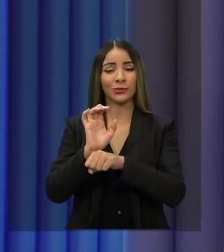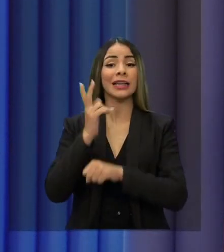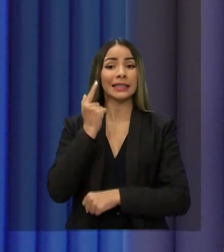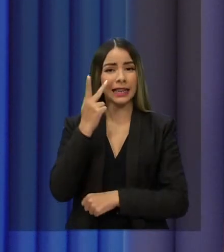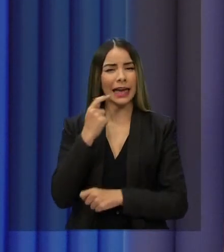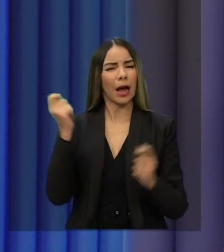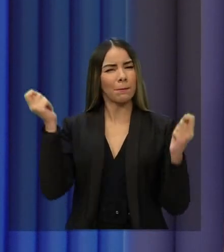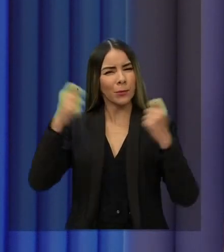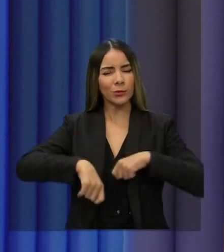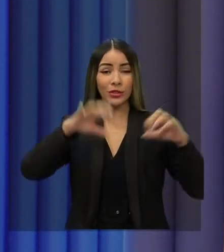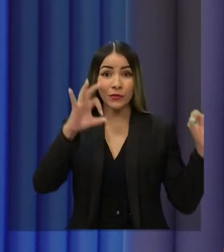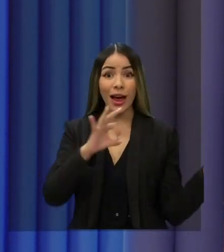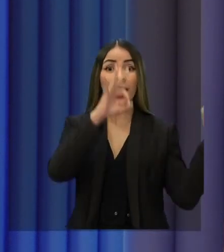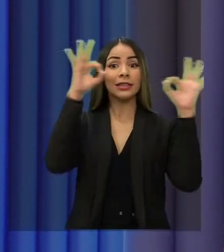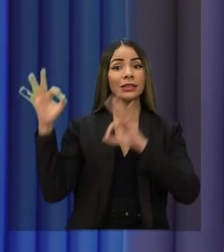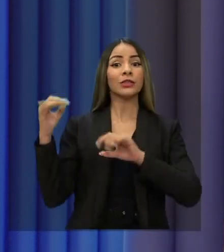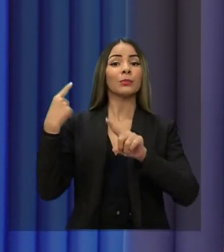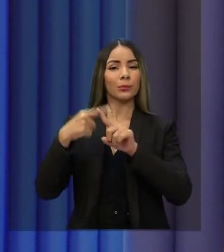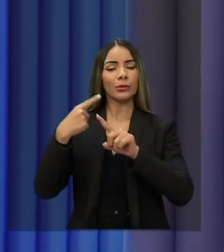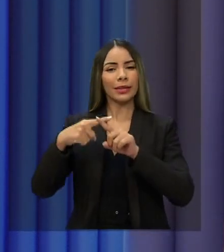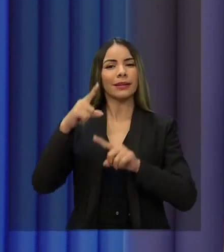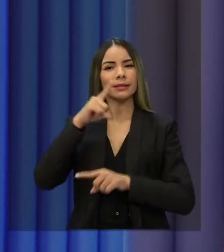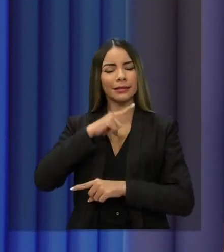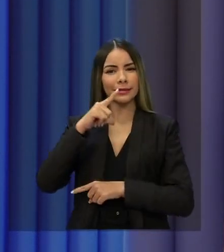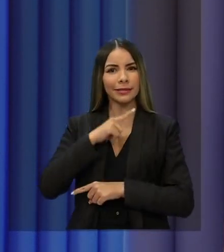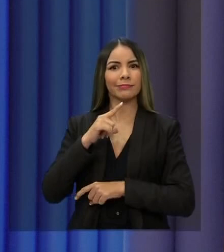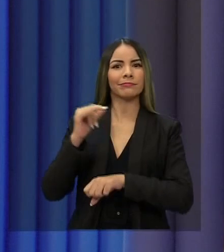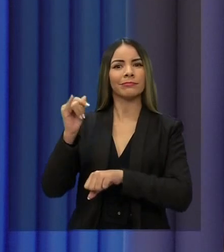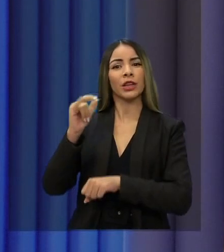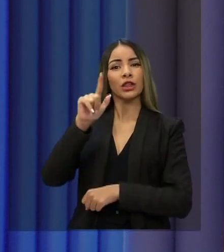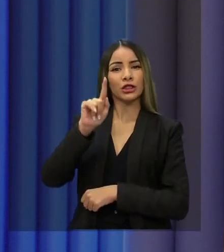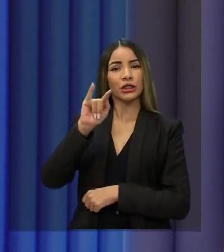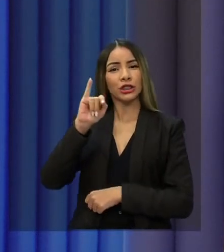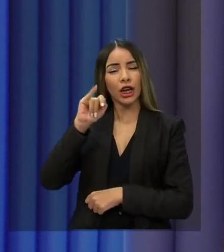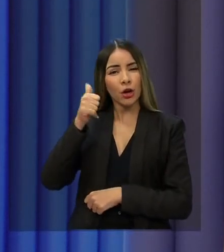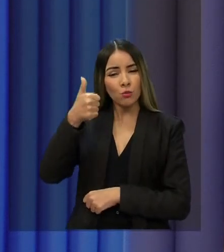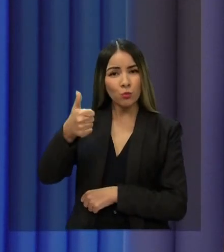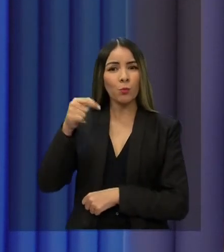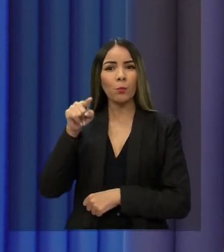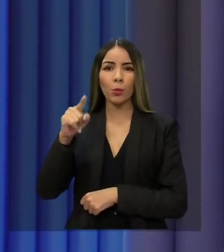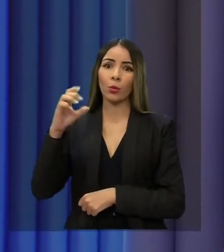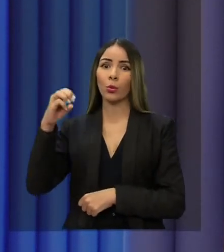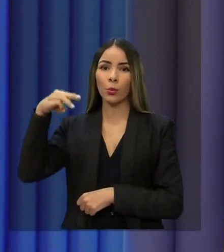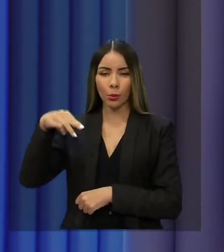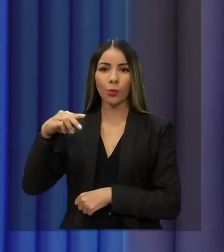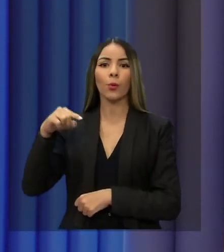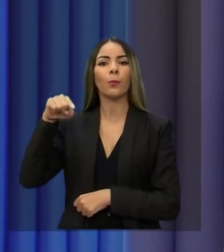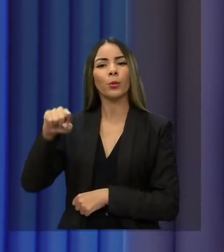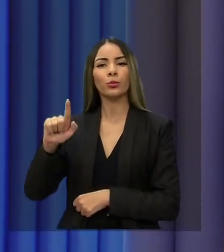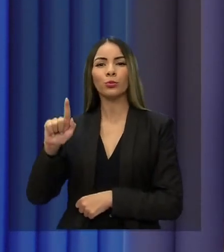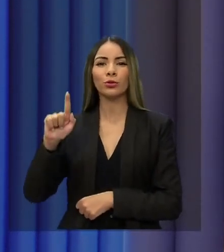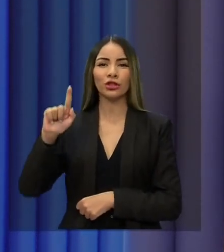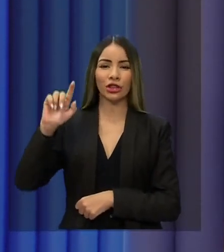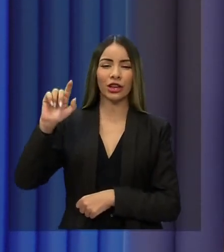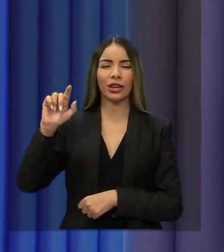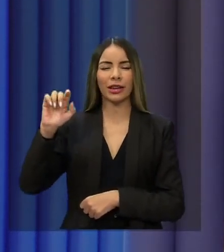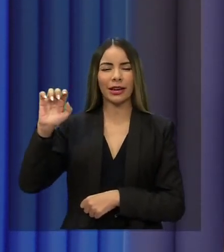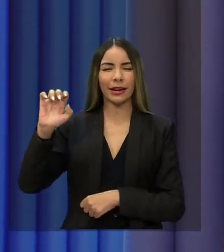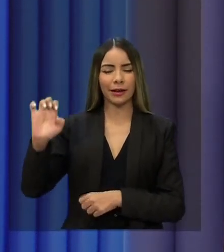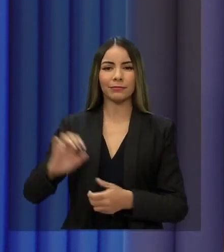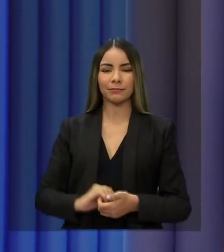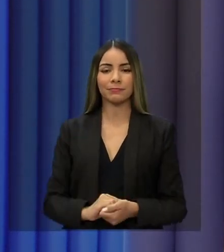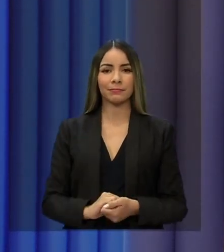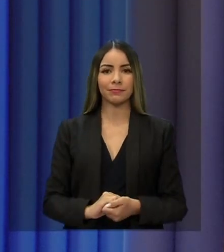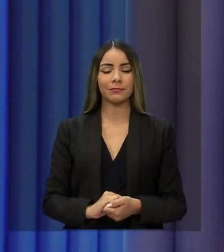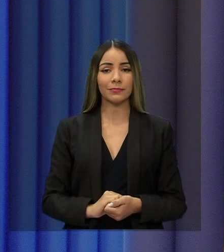também transmitido pelo g1.com.br.ce, o portal de notícias da TV Verdes Mares. No bloco anterior, o candidato